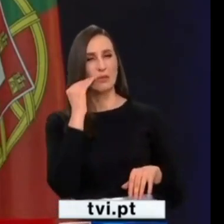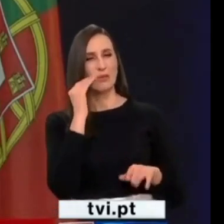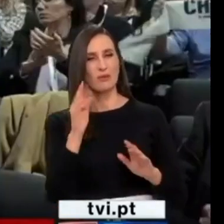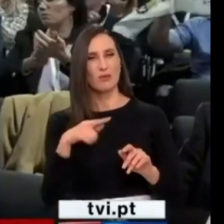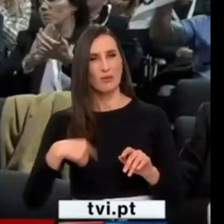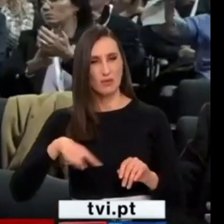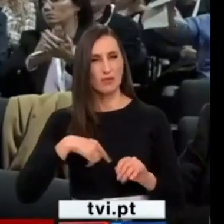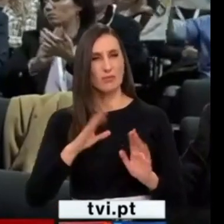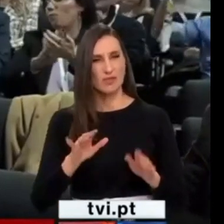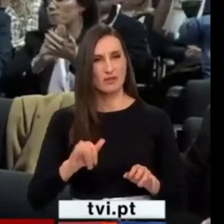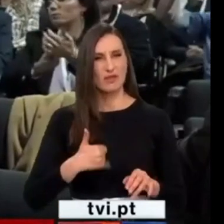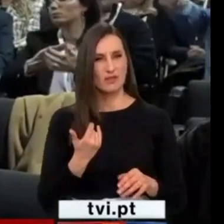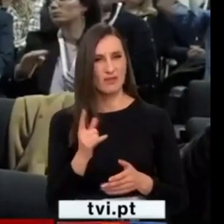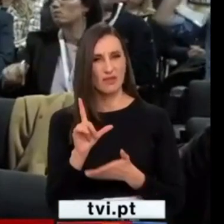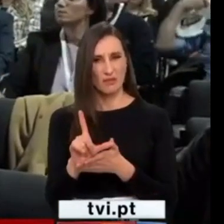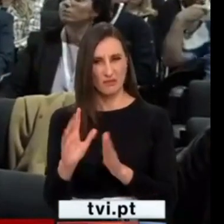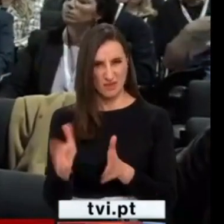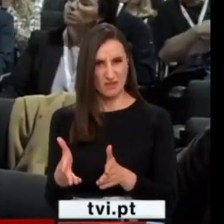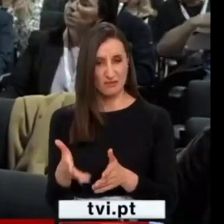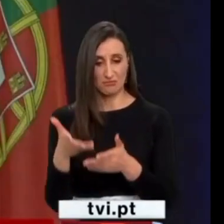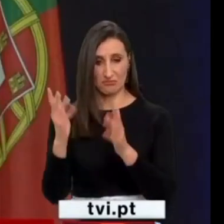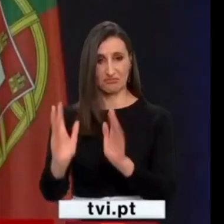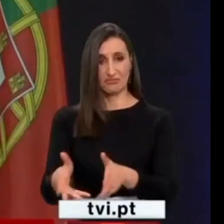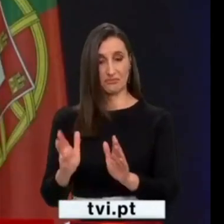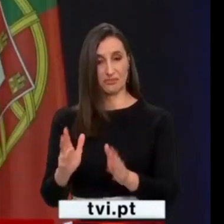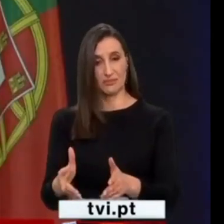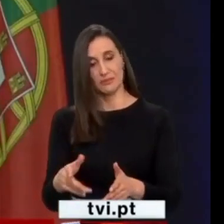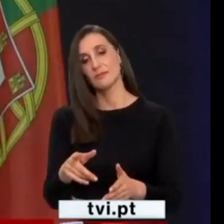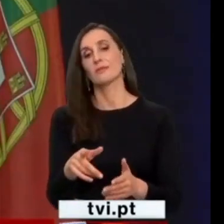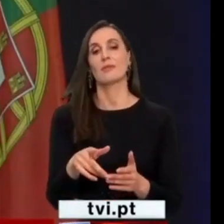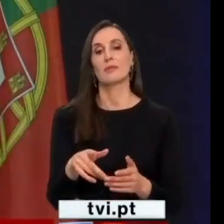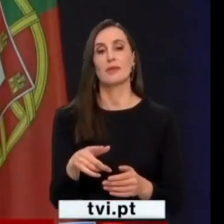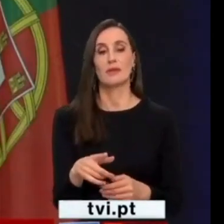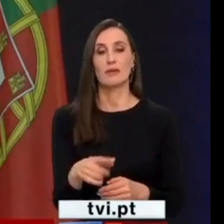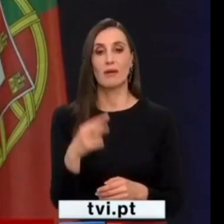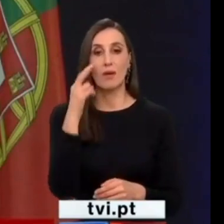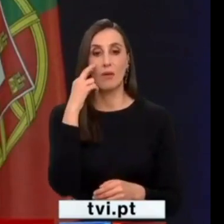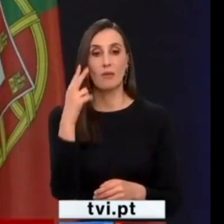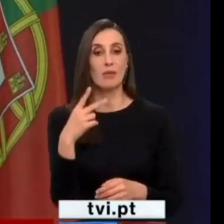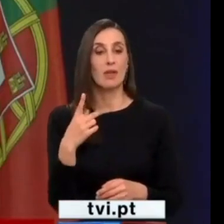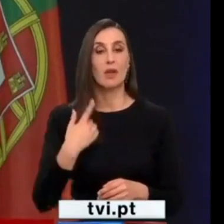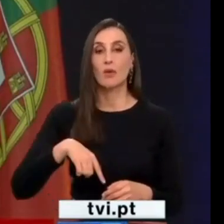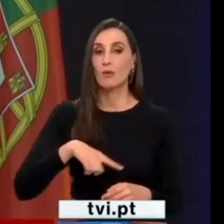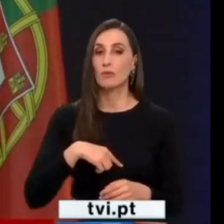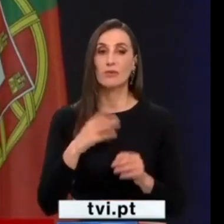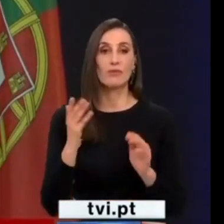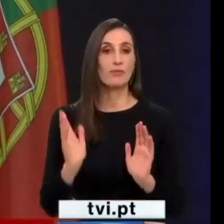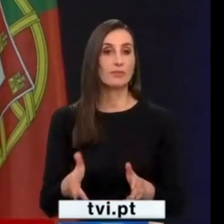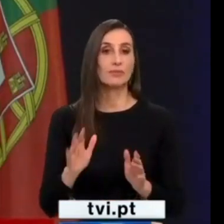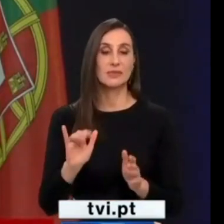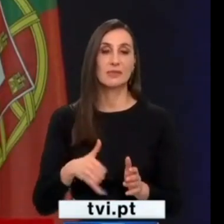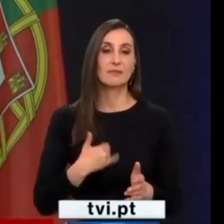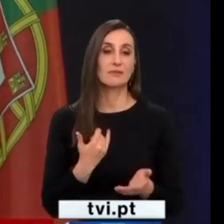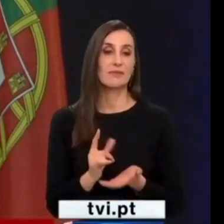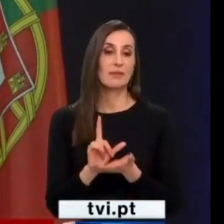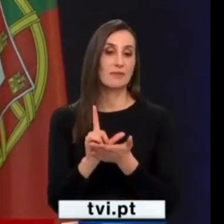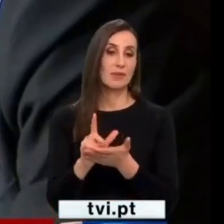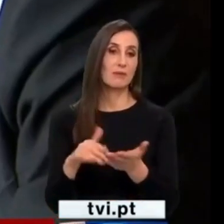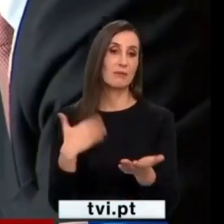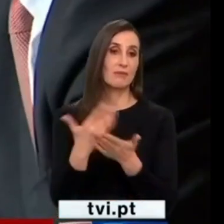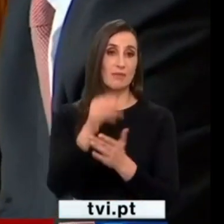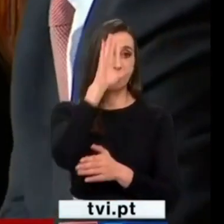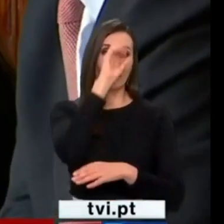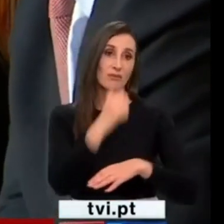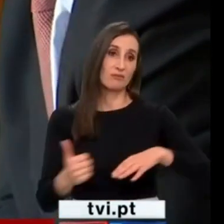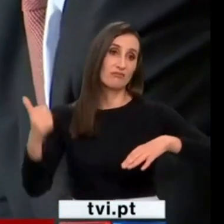precisar da Iniciativa Liberal para alguma coisa? Leiam os meus lábios. Nós não vamos precisar da Iniciativa Liberal para governar